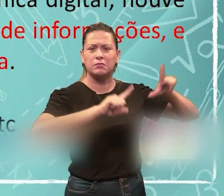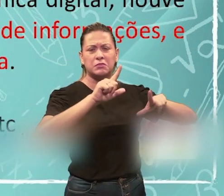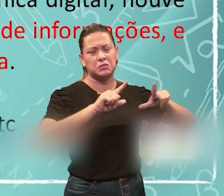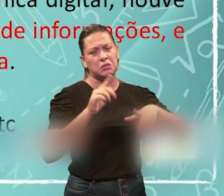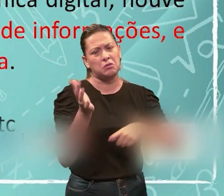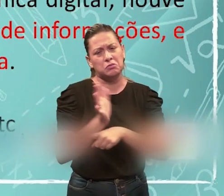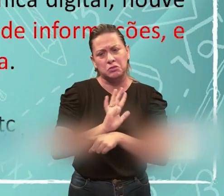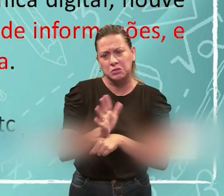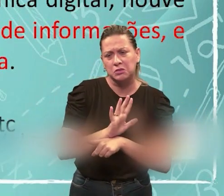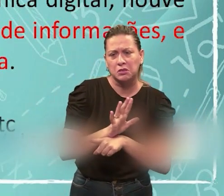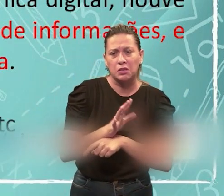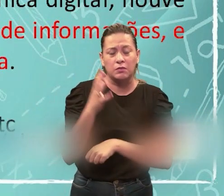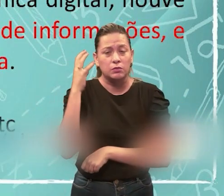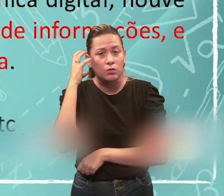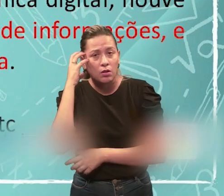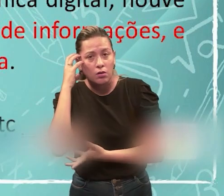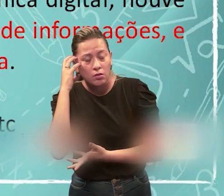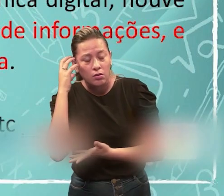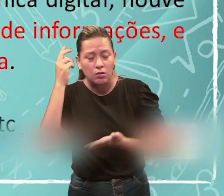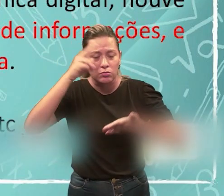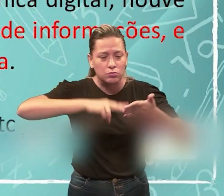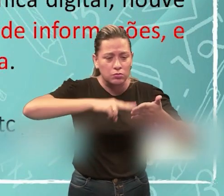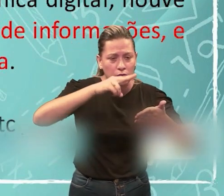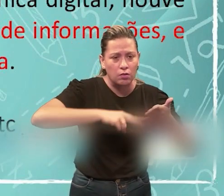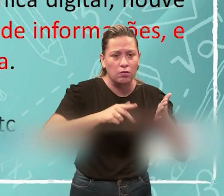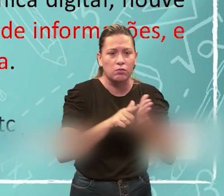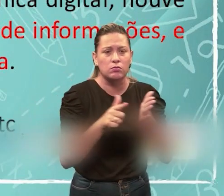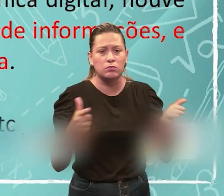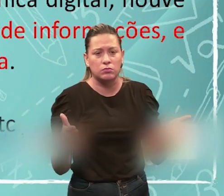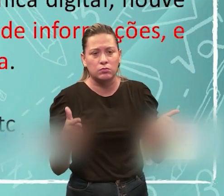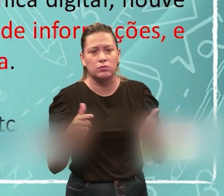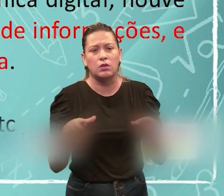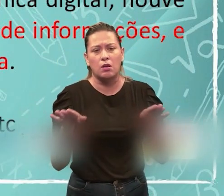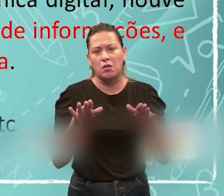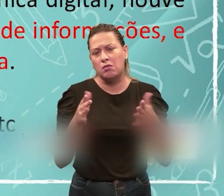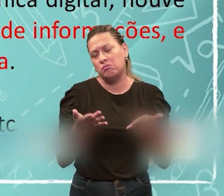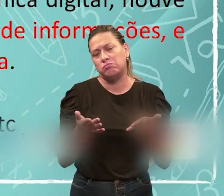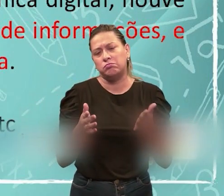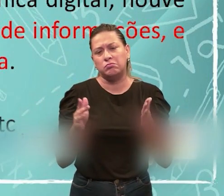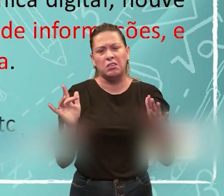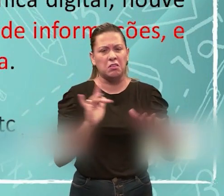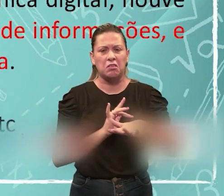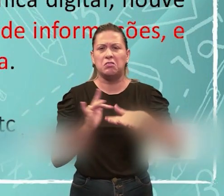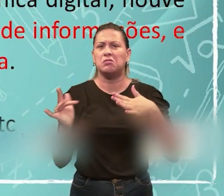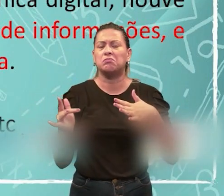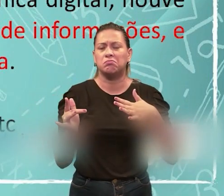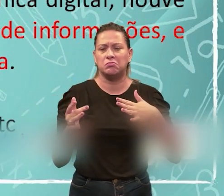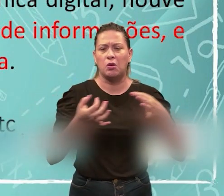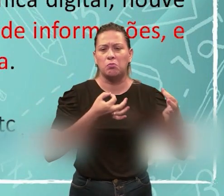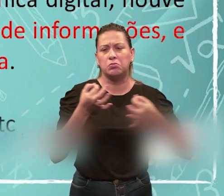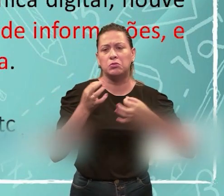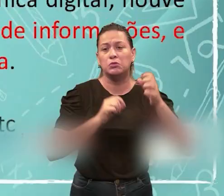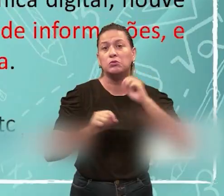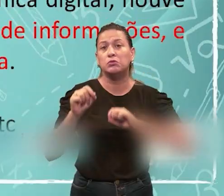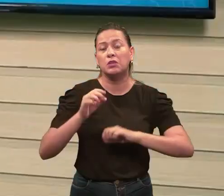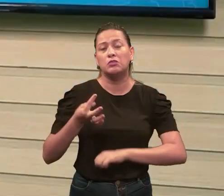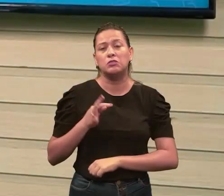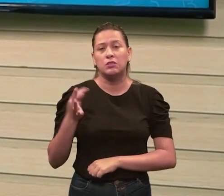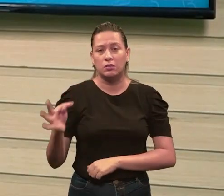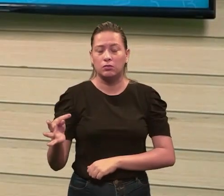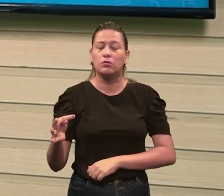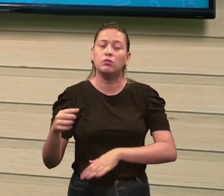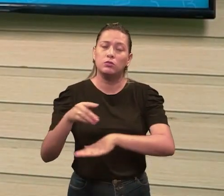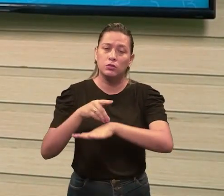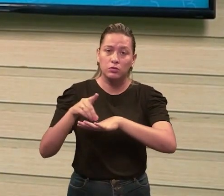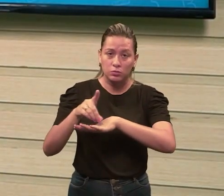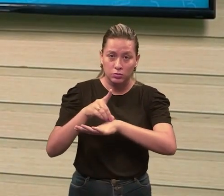cinema, nos rádios, lemos nos jornais, notamos na mídia em geral comentários sobre o quê? Tecnologia digital, que